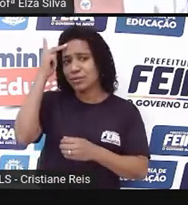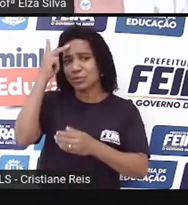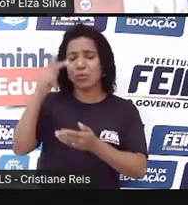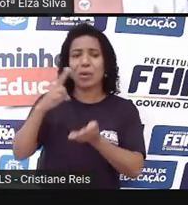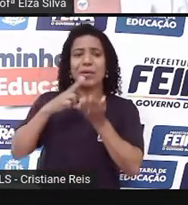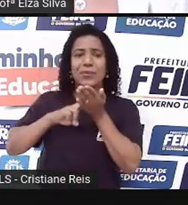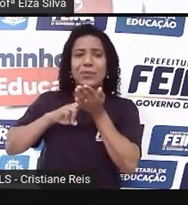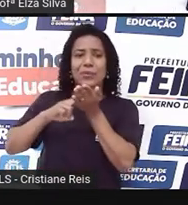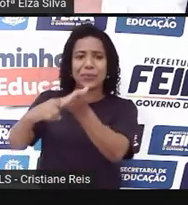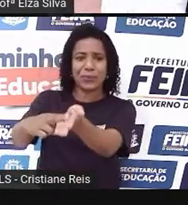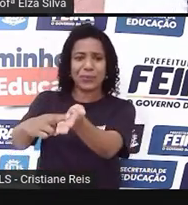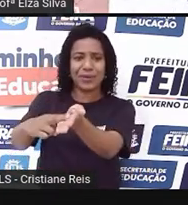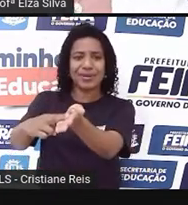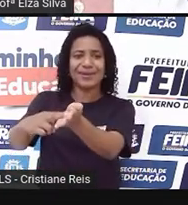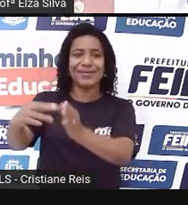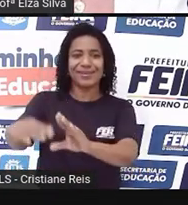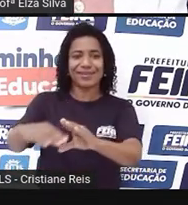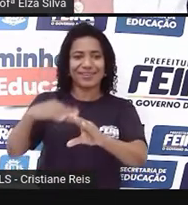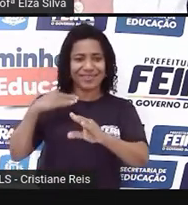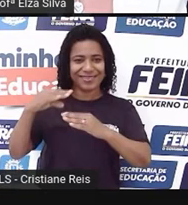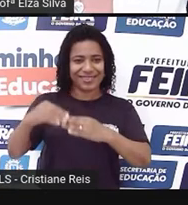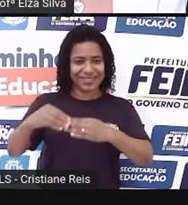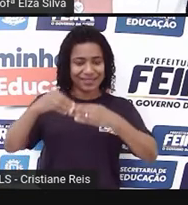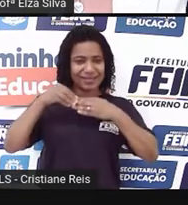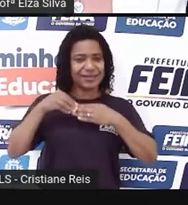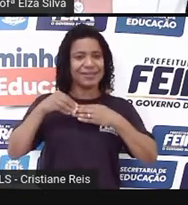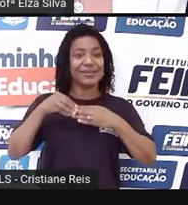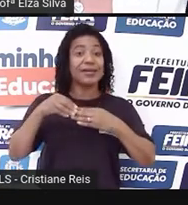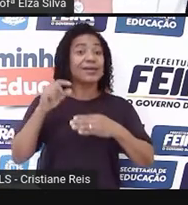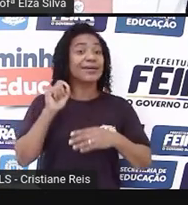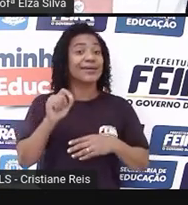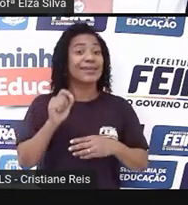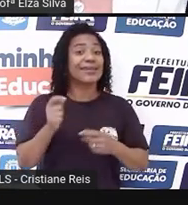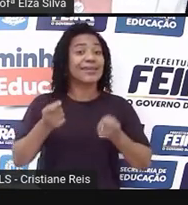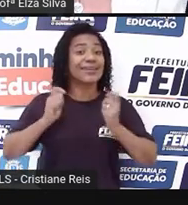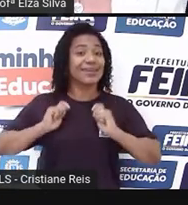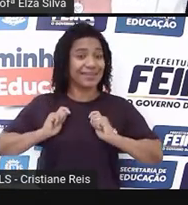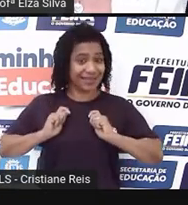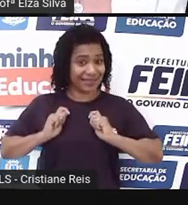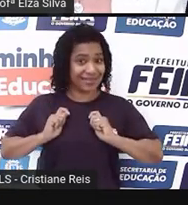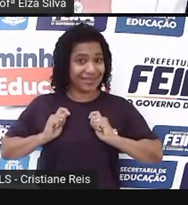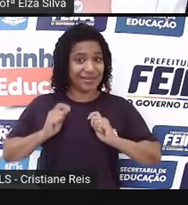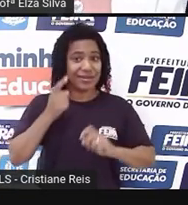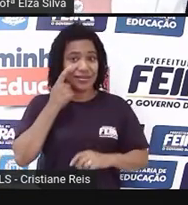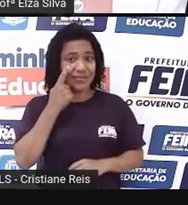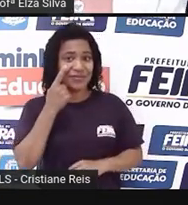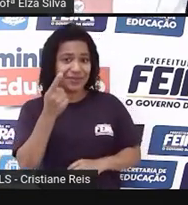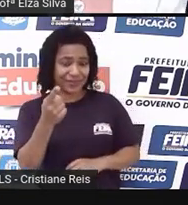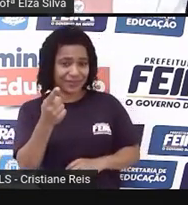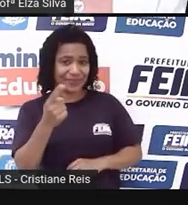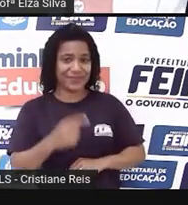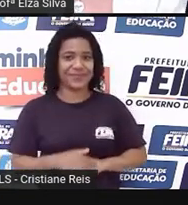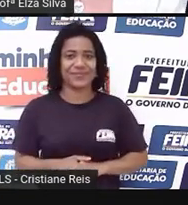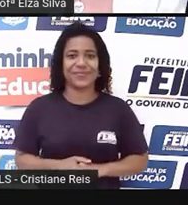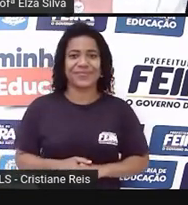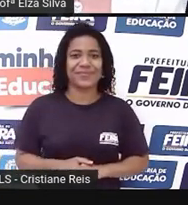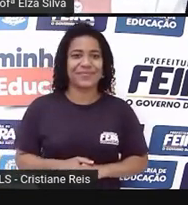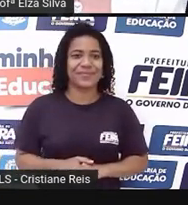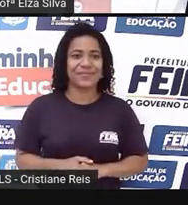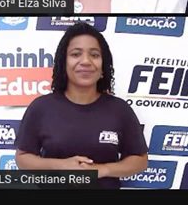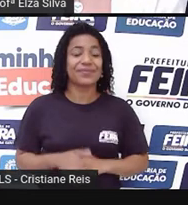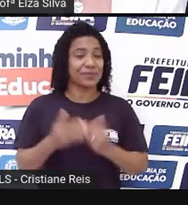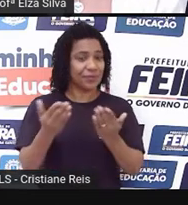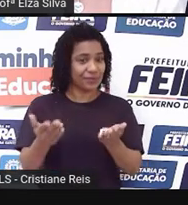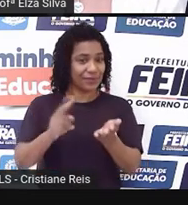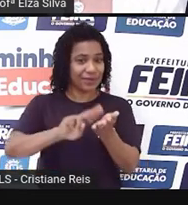to, que neste caso, em inglês, nós chamamos de recipient. Return address. Então,